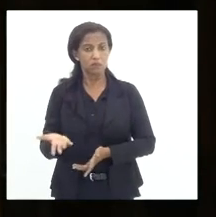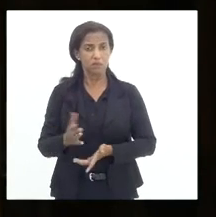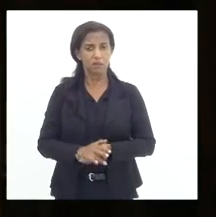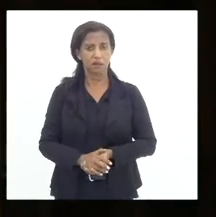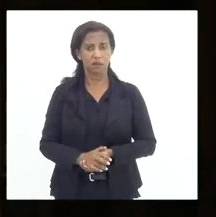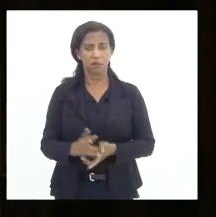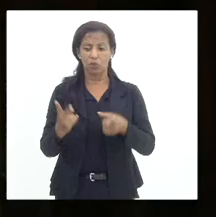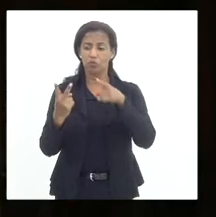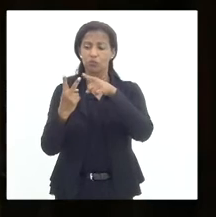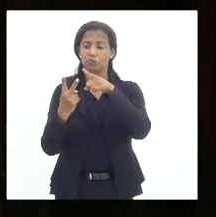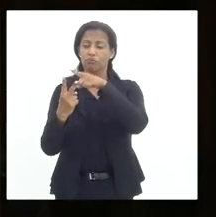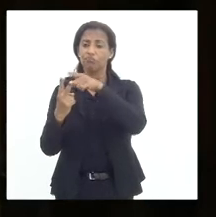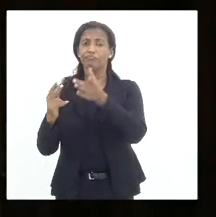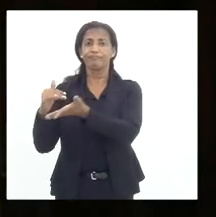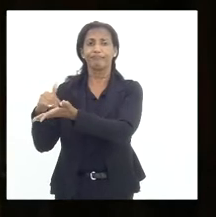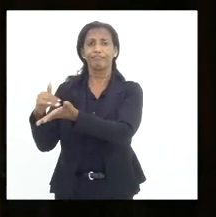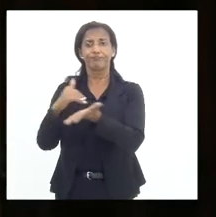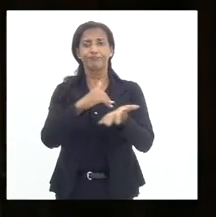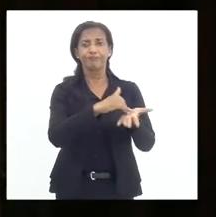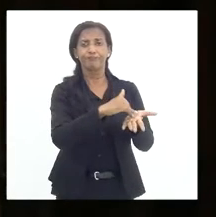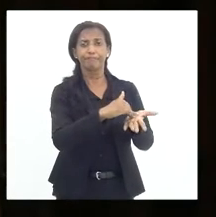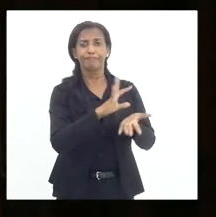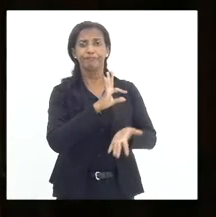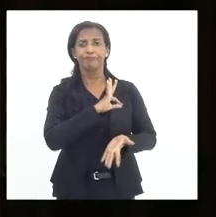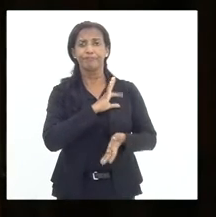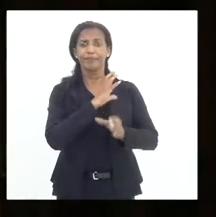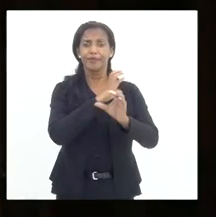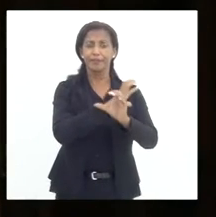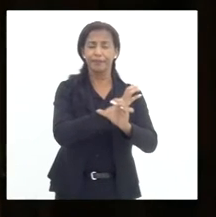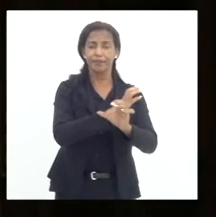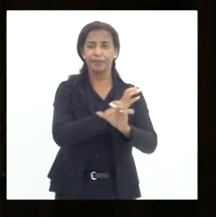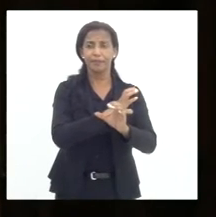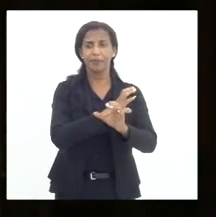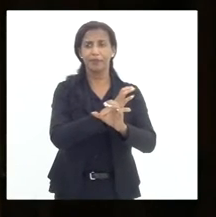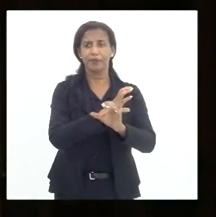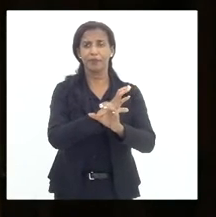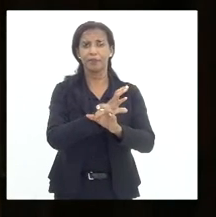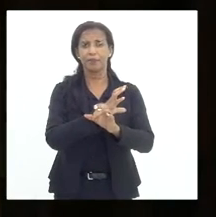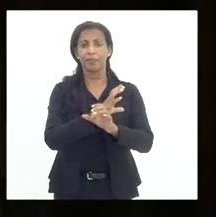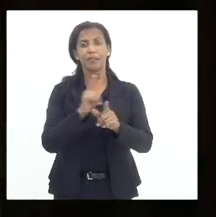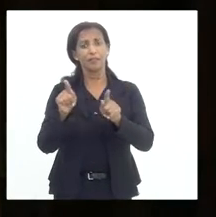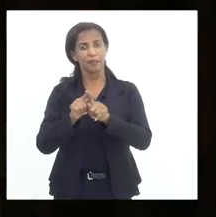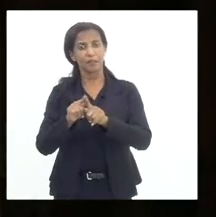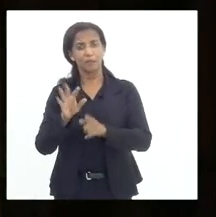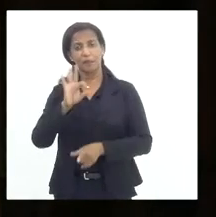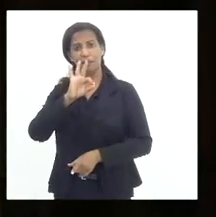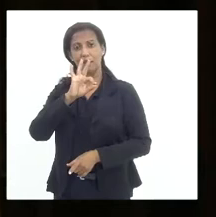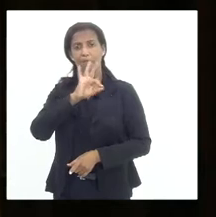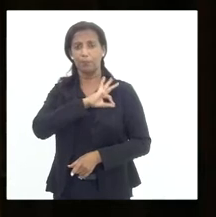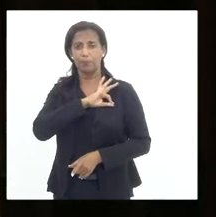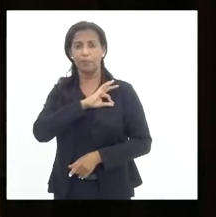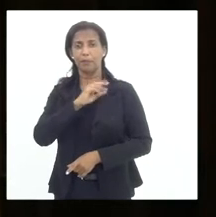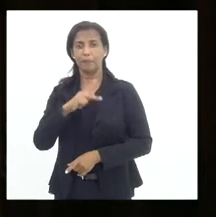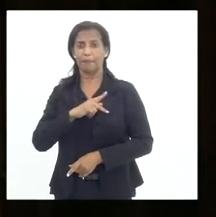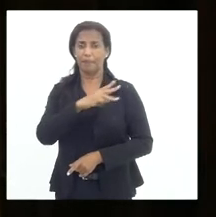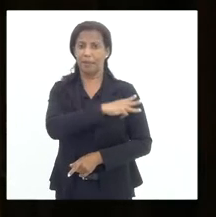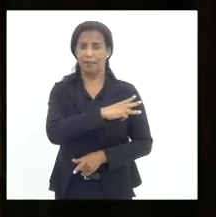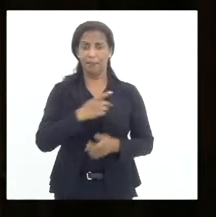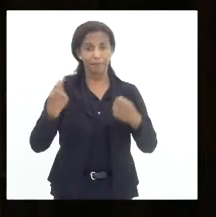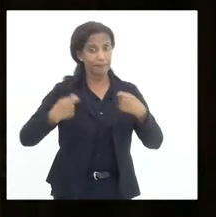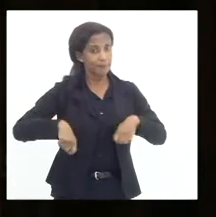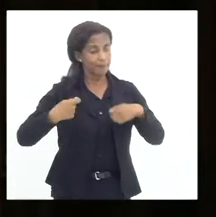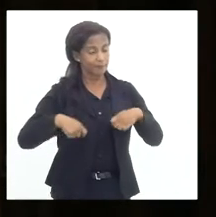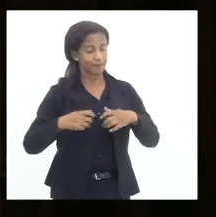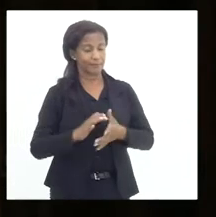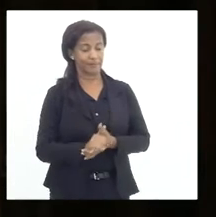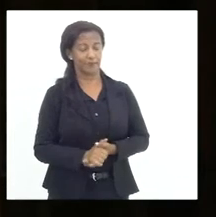temos duas secretarias, da Polícia Civil e da Polícia Militar. Então, é necessário